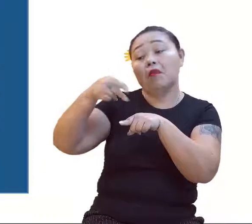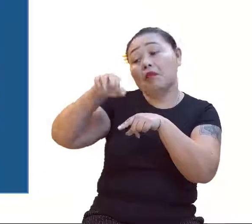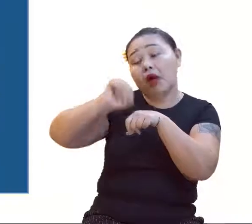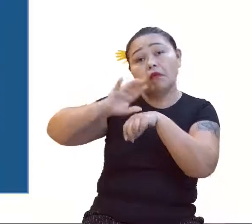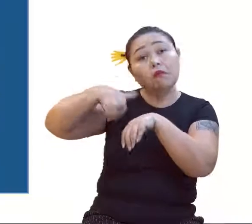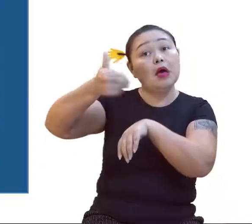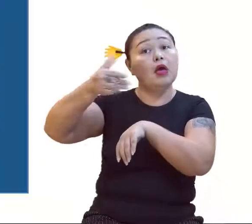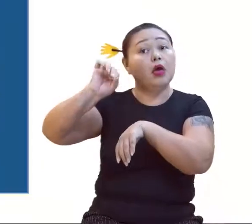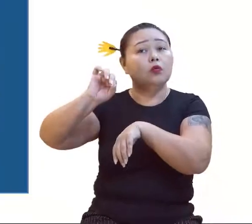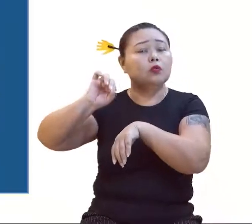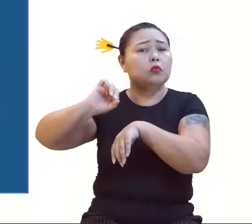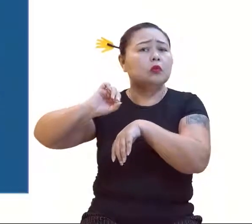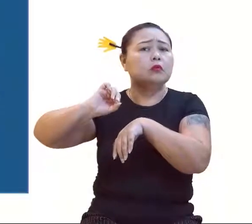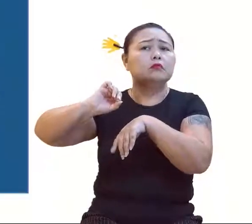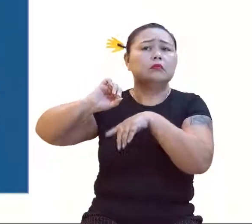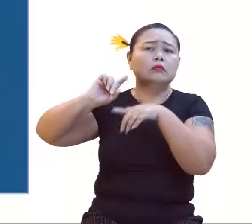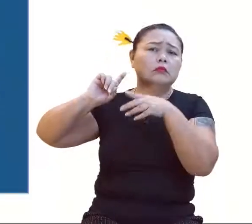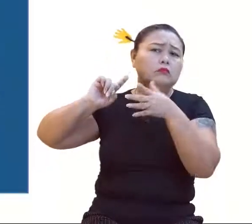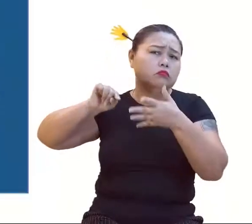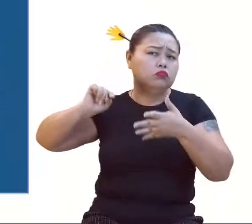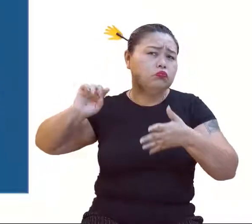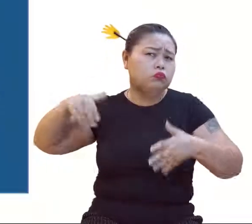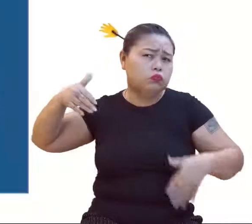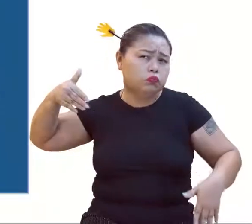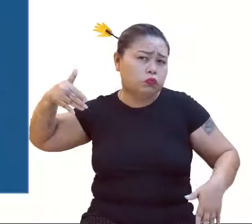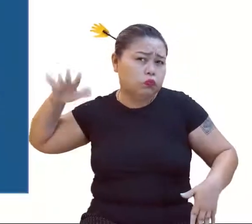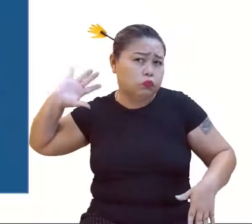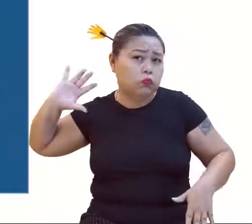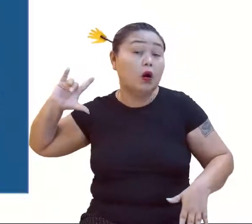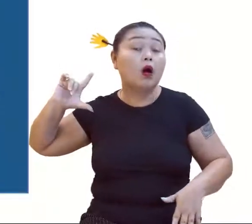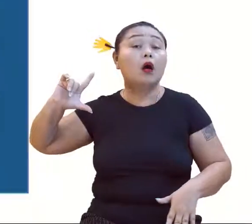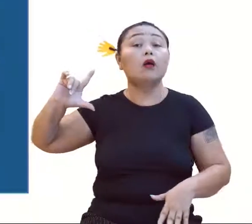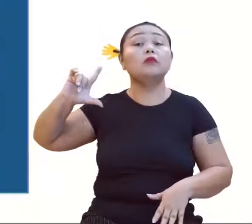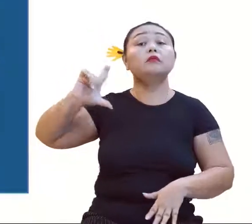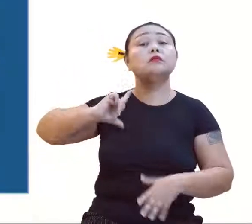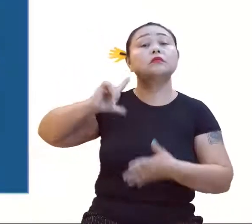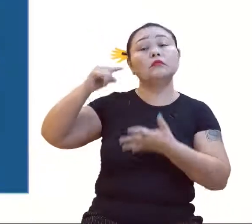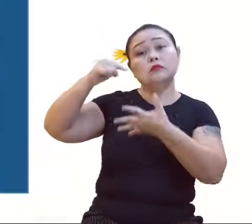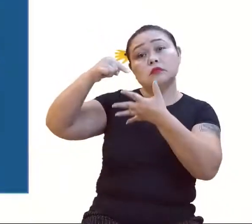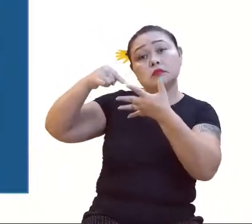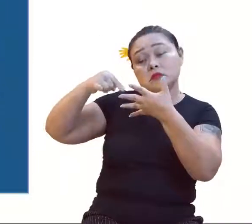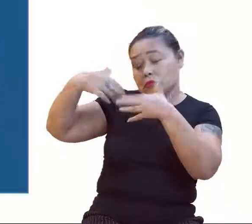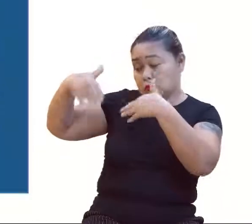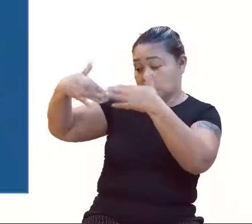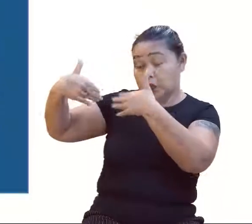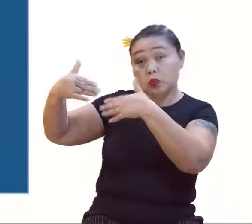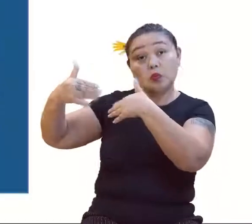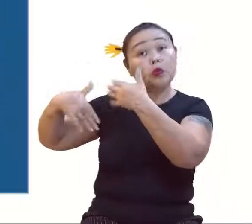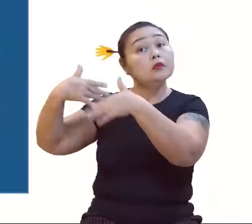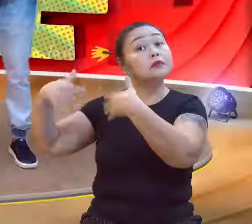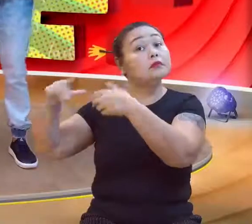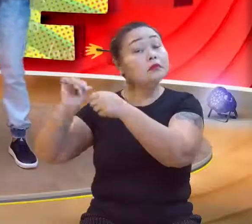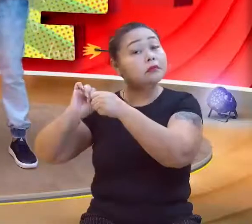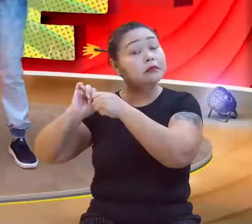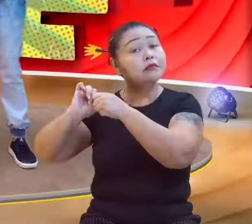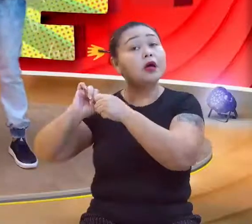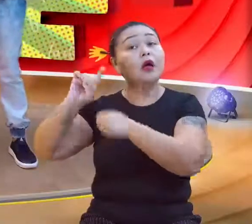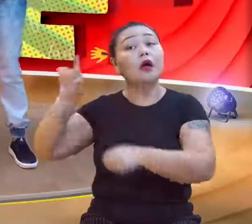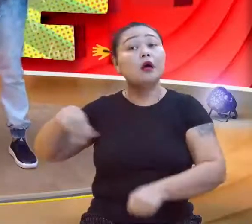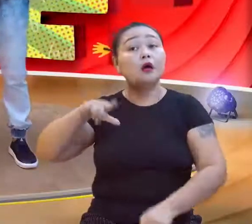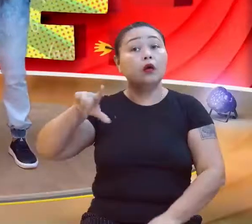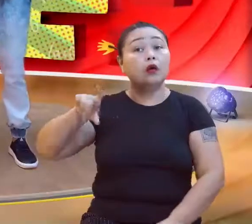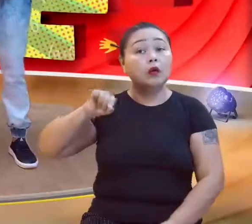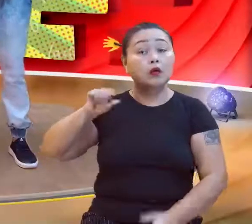10 são também infinitos, né? Então, muita coisa que é infinito e além. Então, a única que é